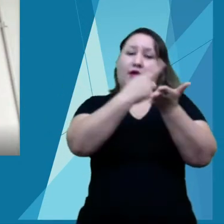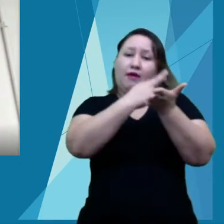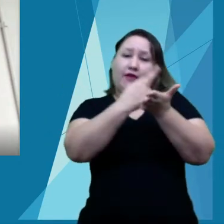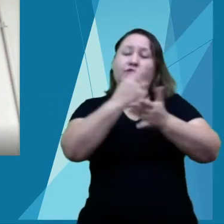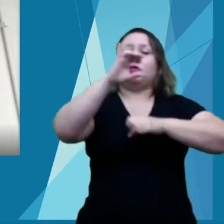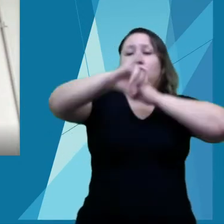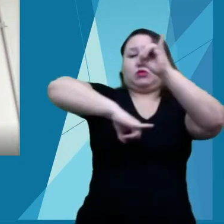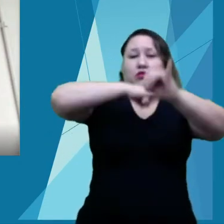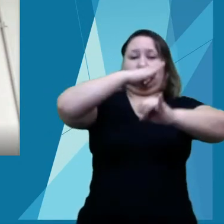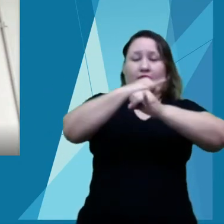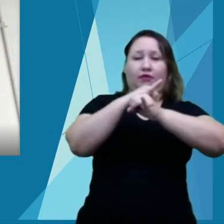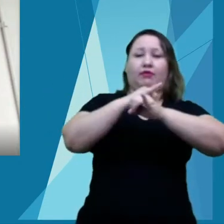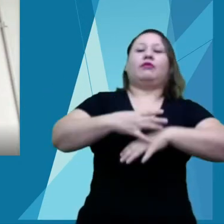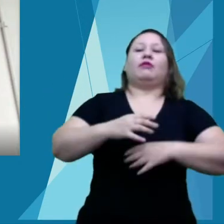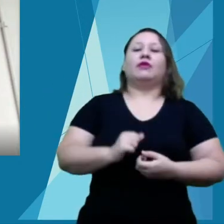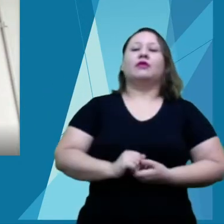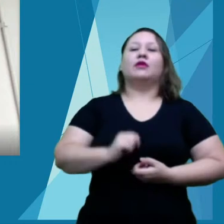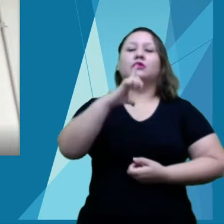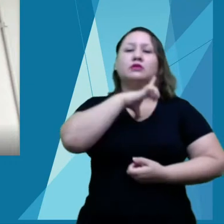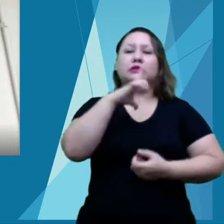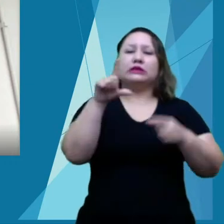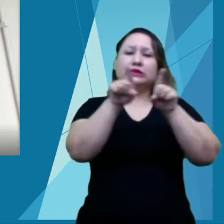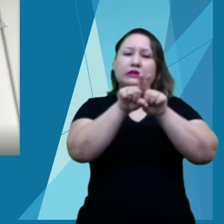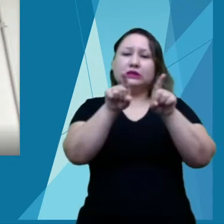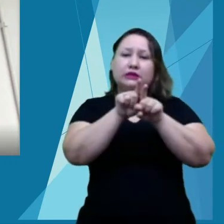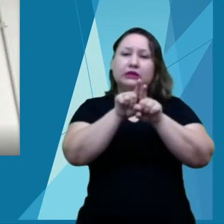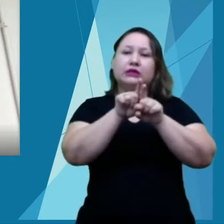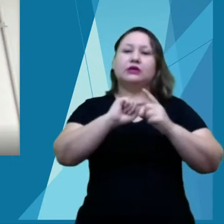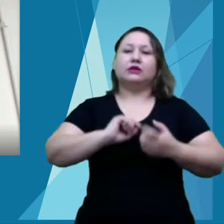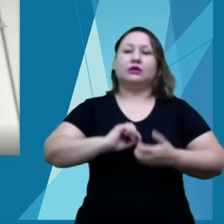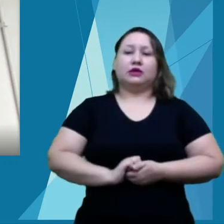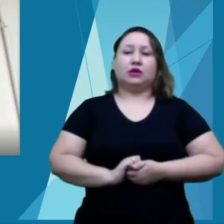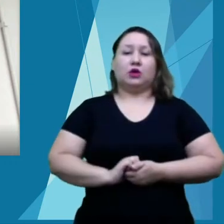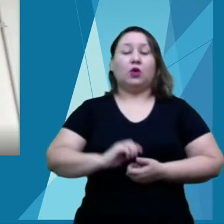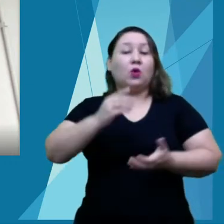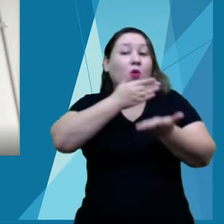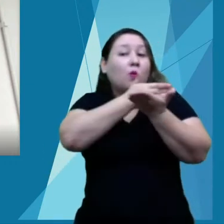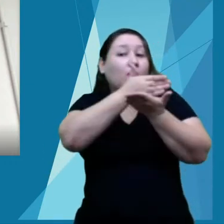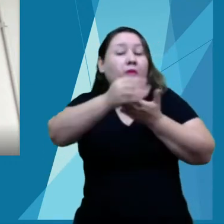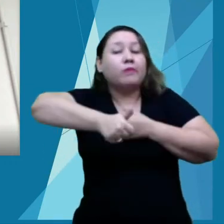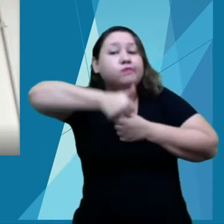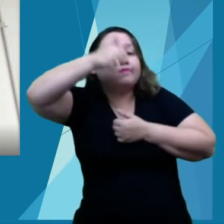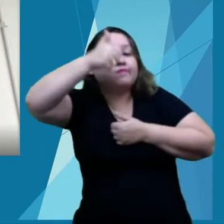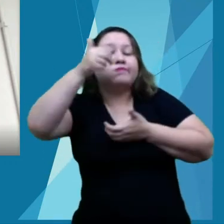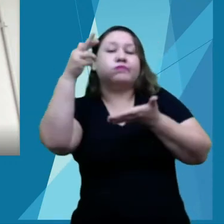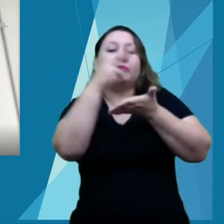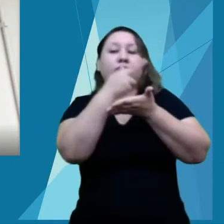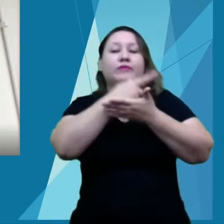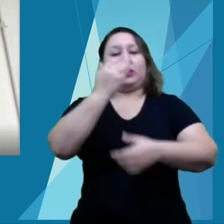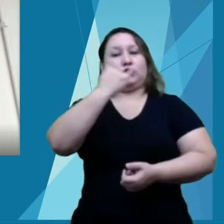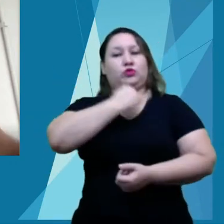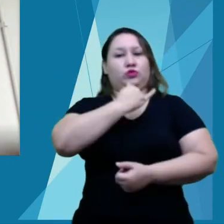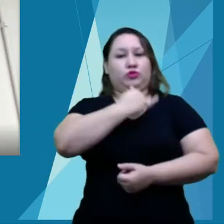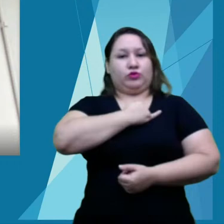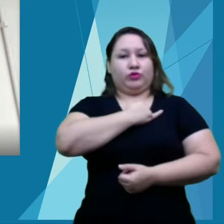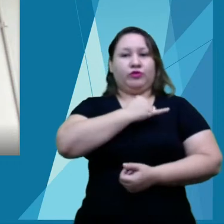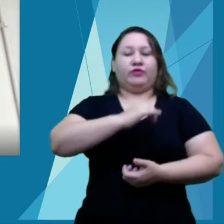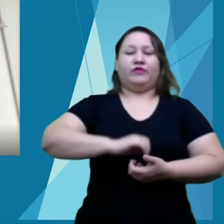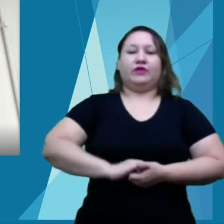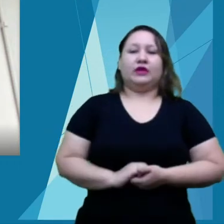parênteses especial para o comitê editorial da primeira revista científica do nosso Instituto Federal, que trabalhou